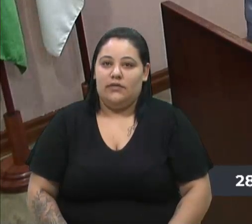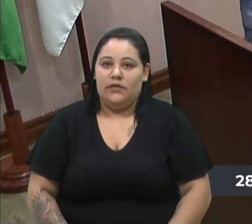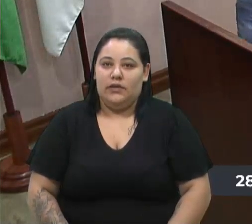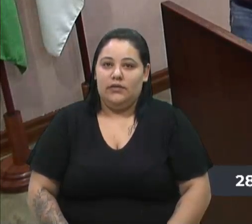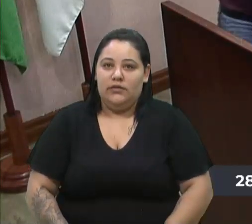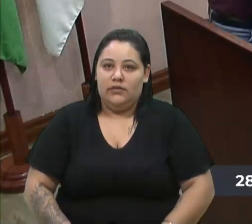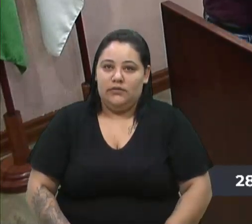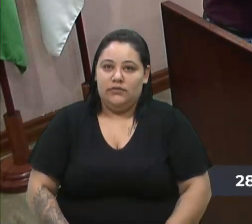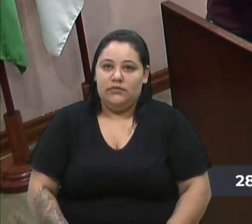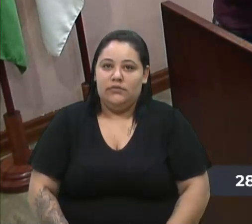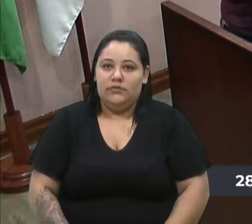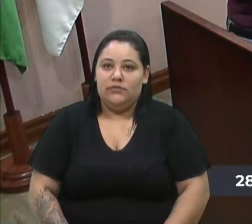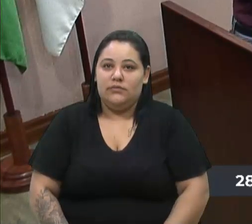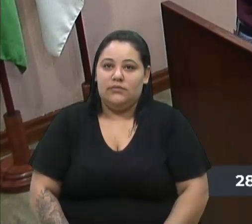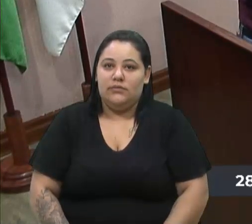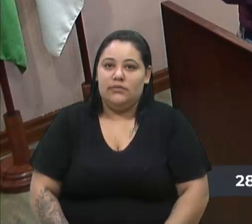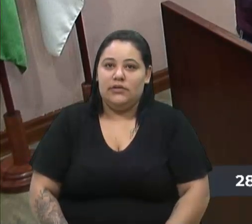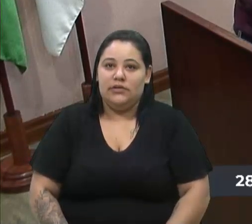Na tribuna.